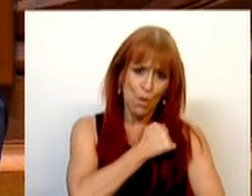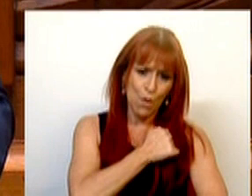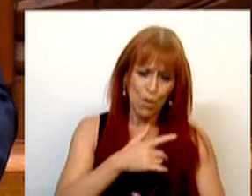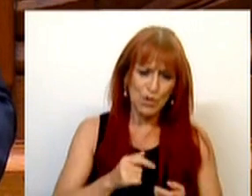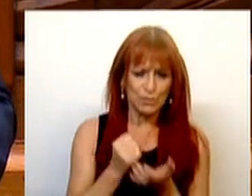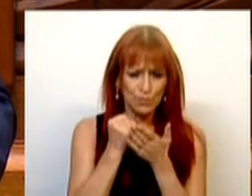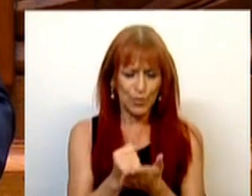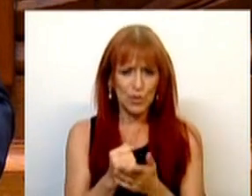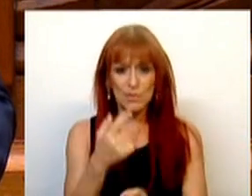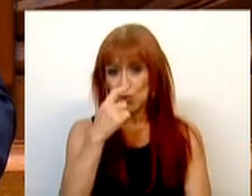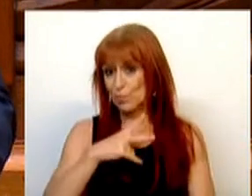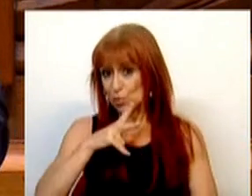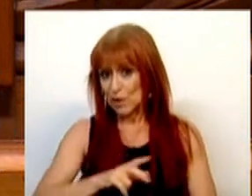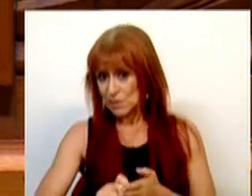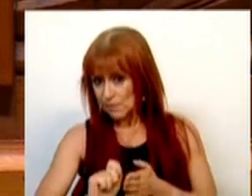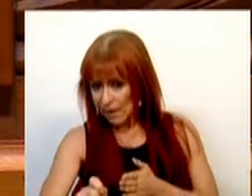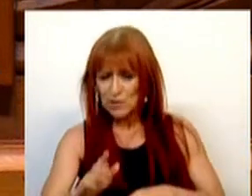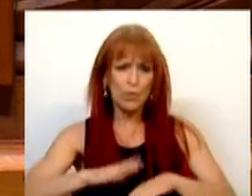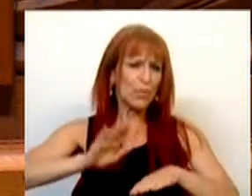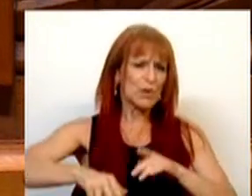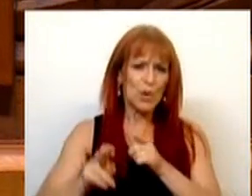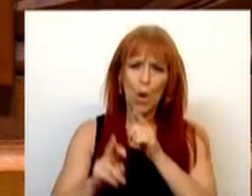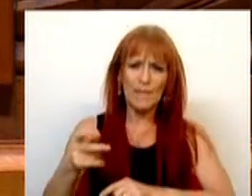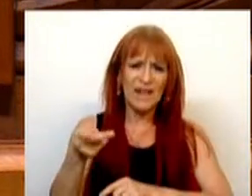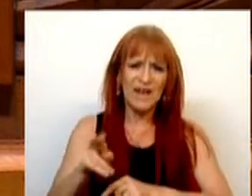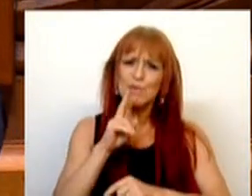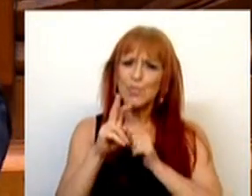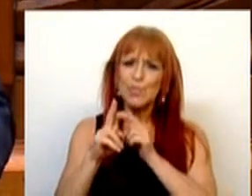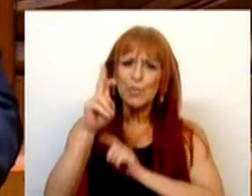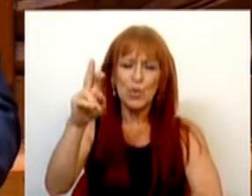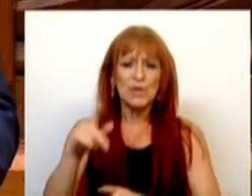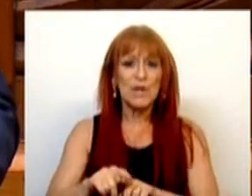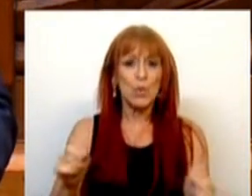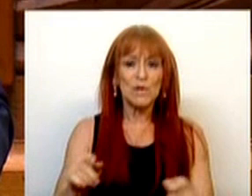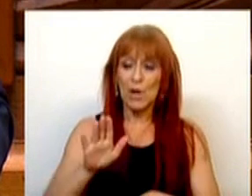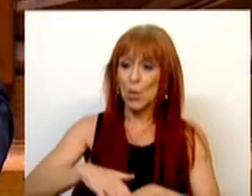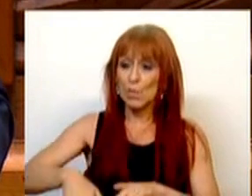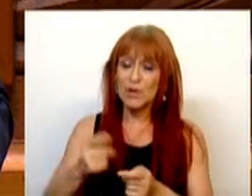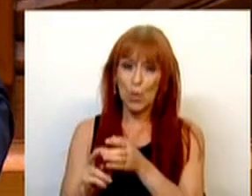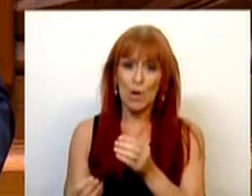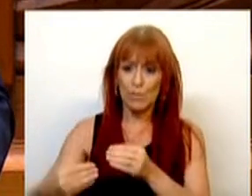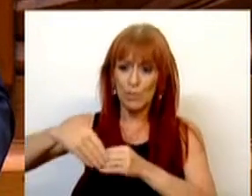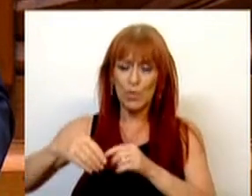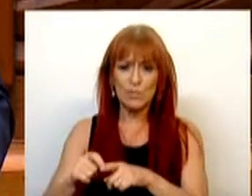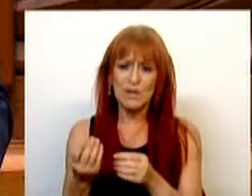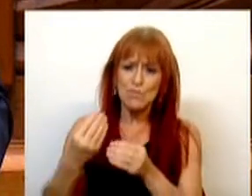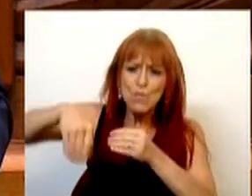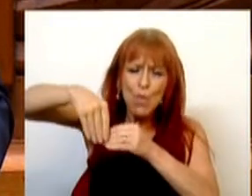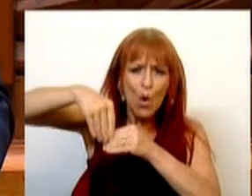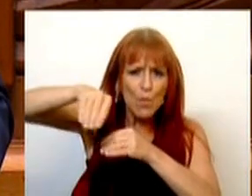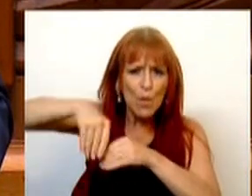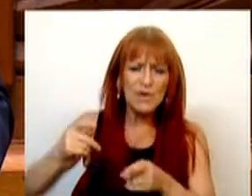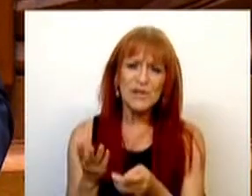suportadas pelos portugueses, resultado do aumento das taxas de juros, em consequência do acréscimo dos indexantes